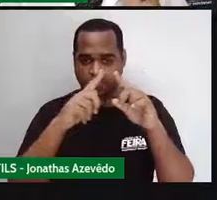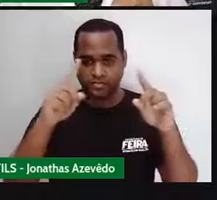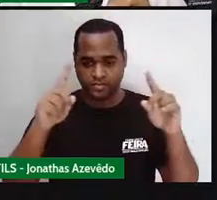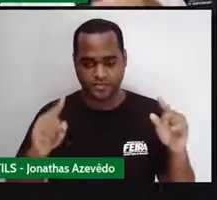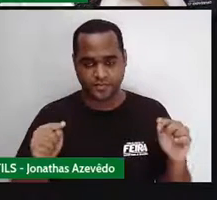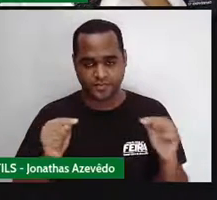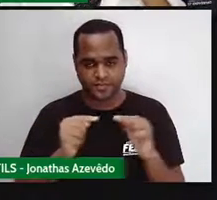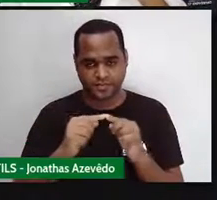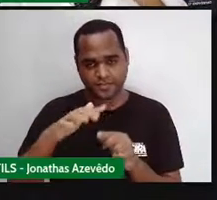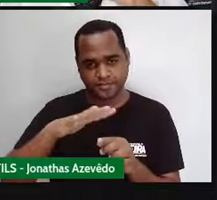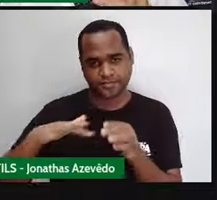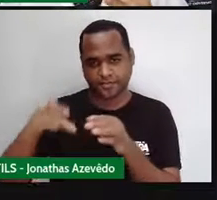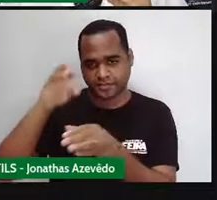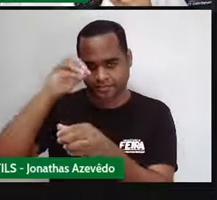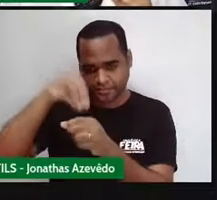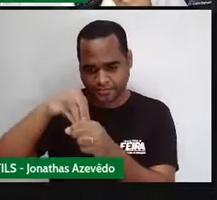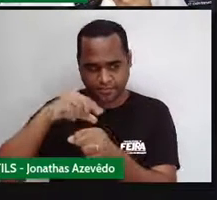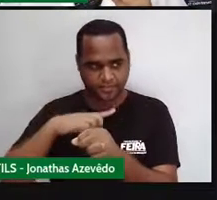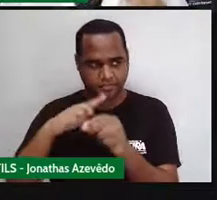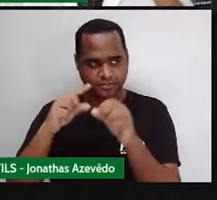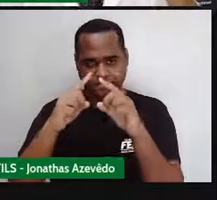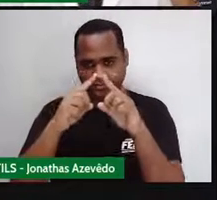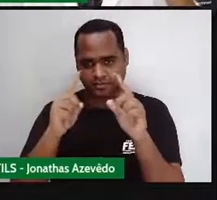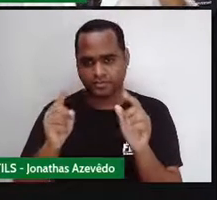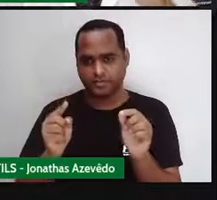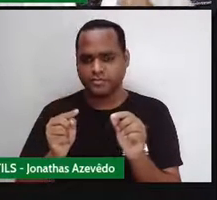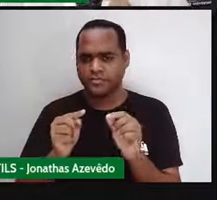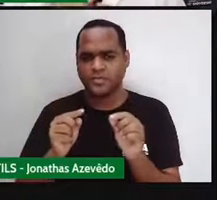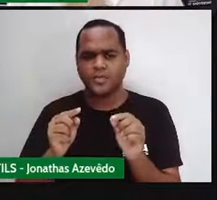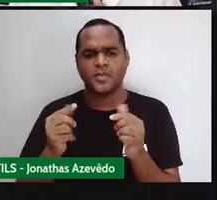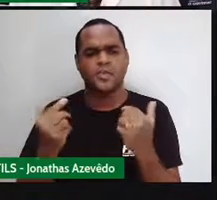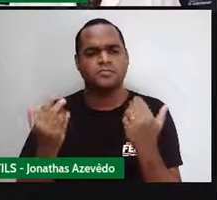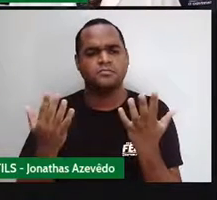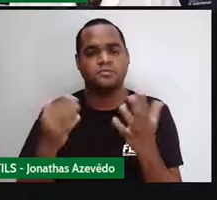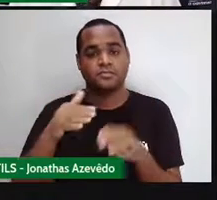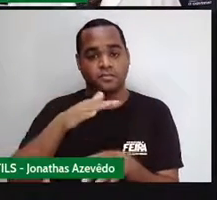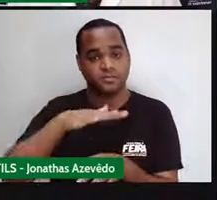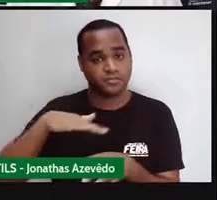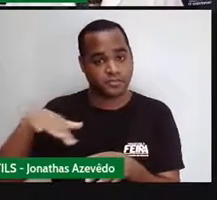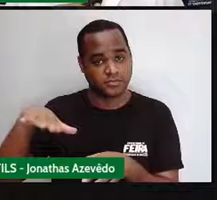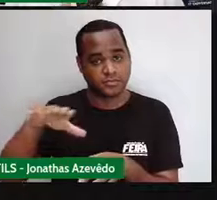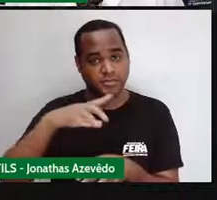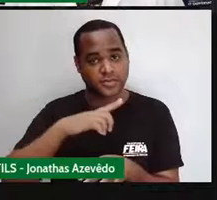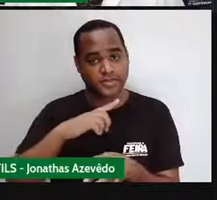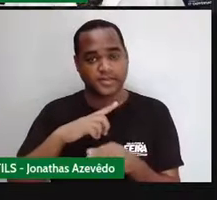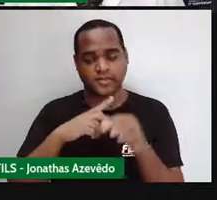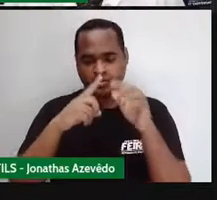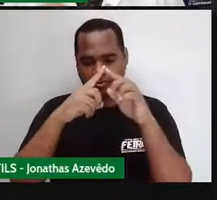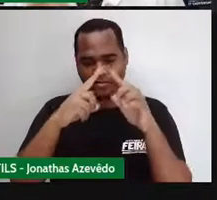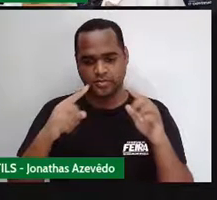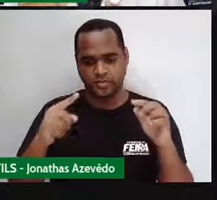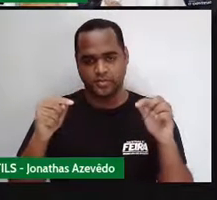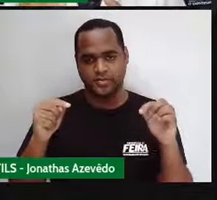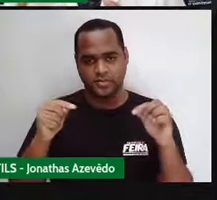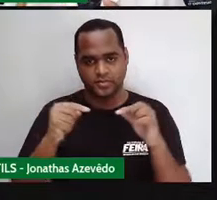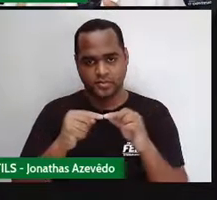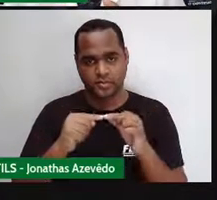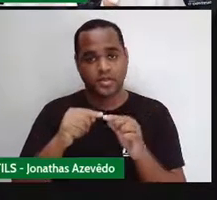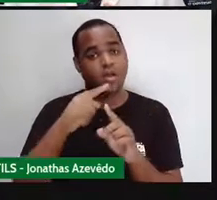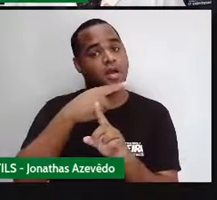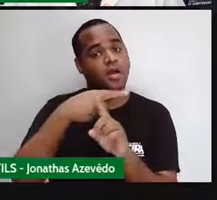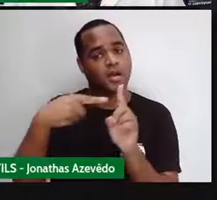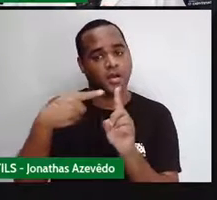internamente. Pera aí. A área do losango é metade da área do